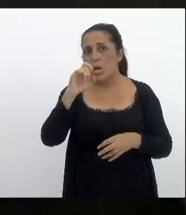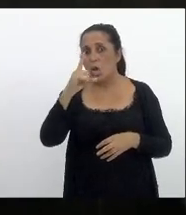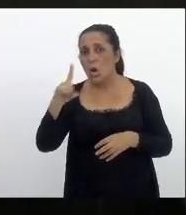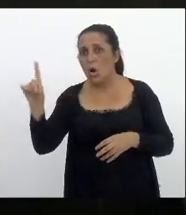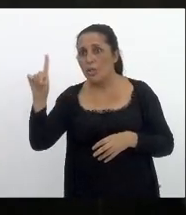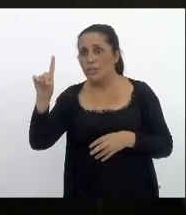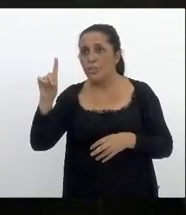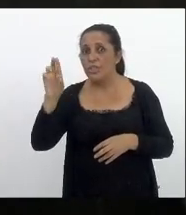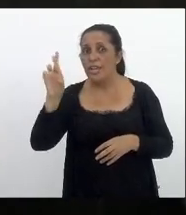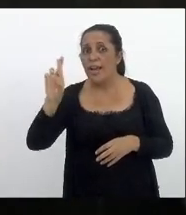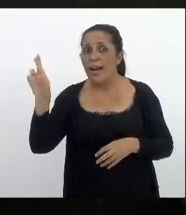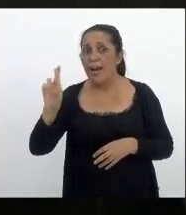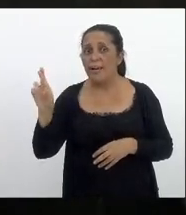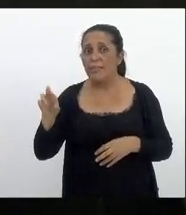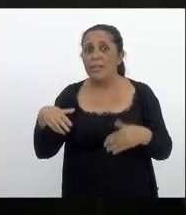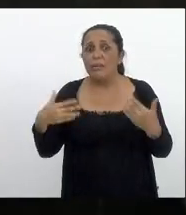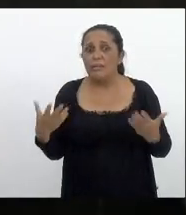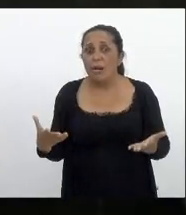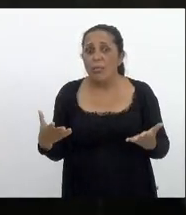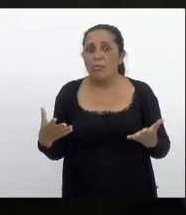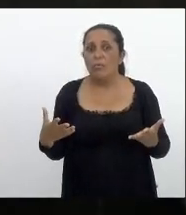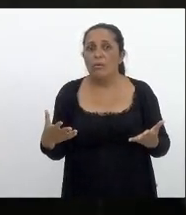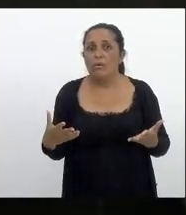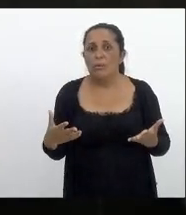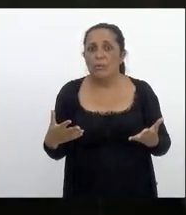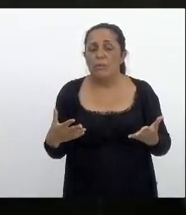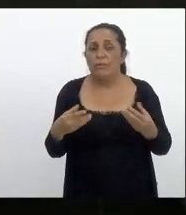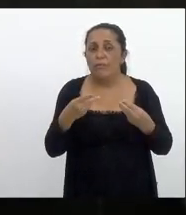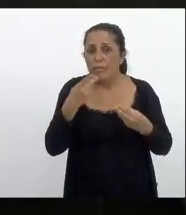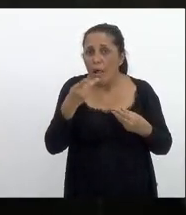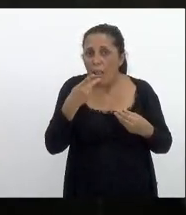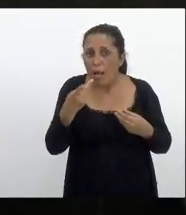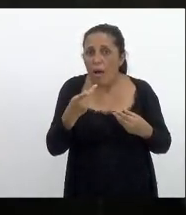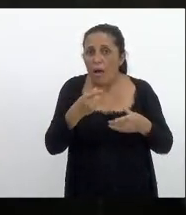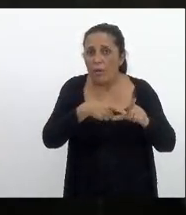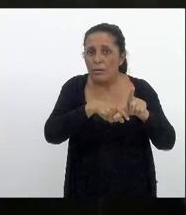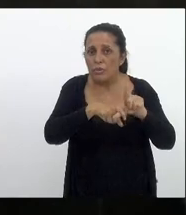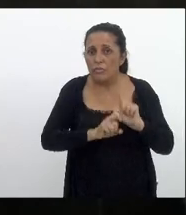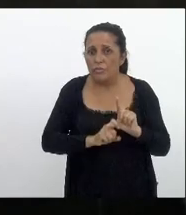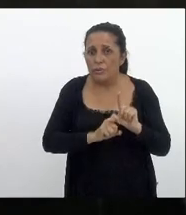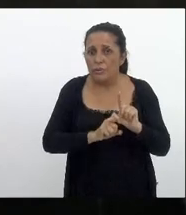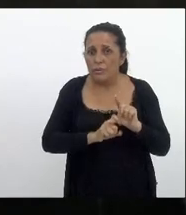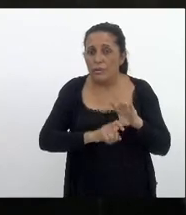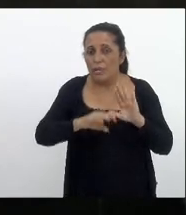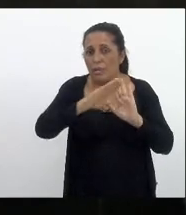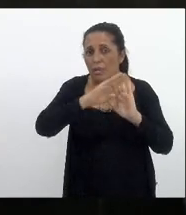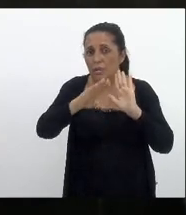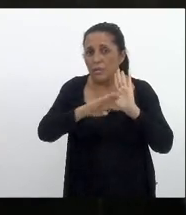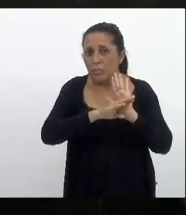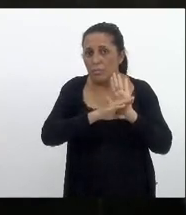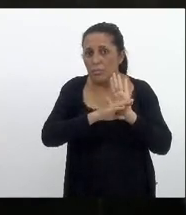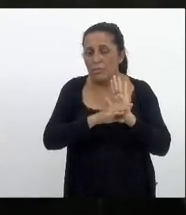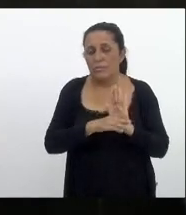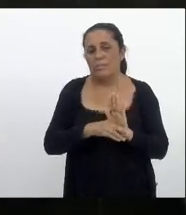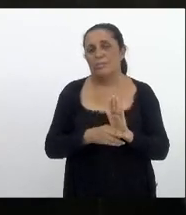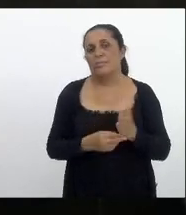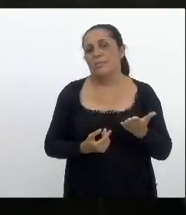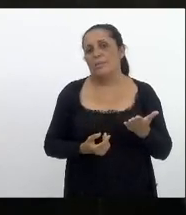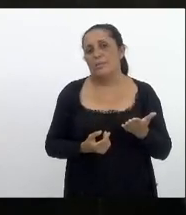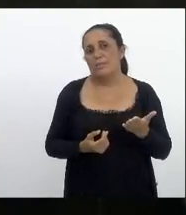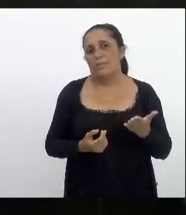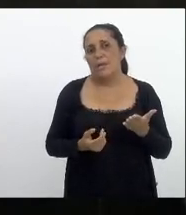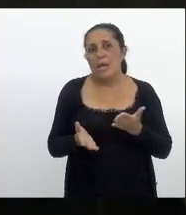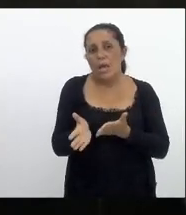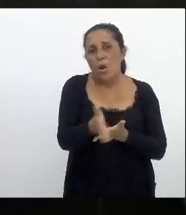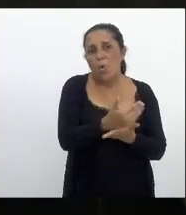191 bilhões de reais então assim chamar esse regime de recuperação fiscal isso só pode ser piada de